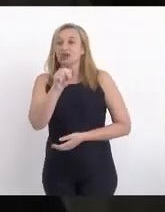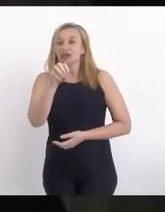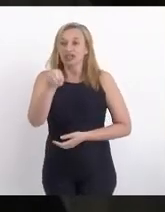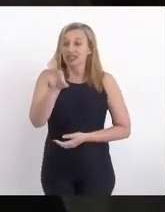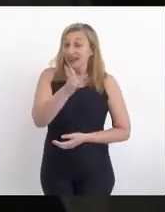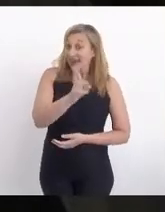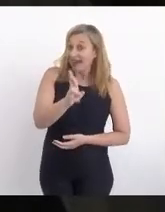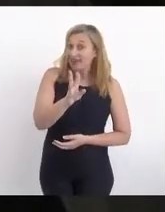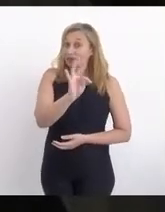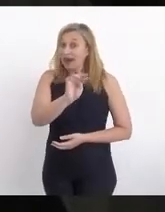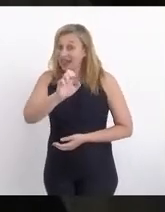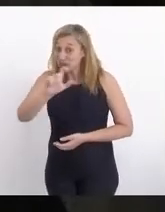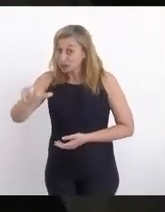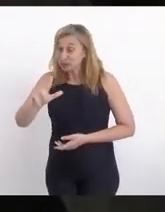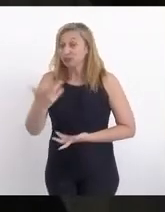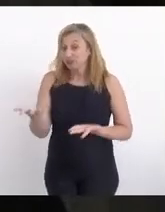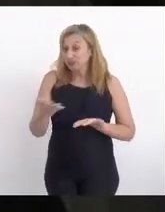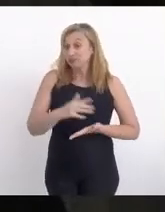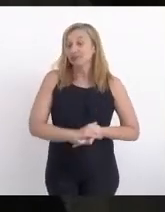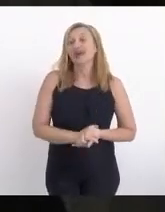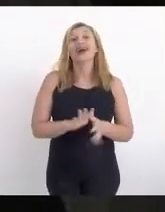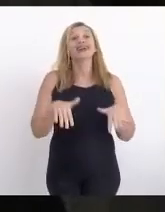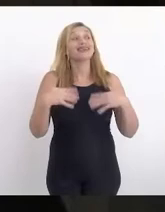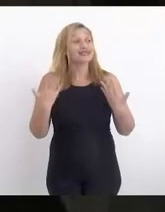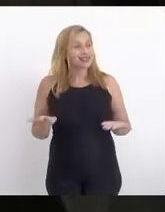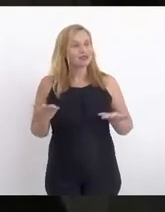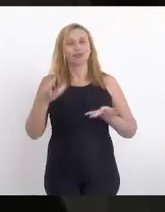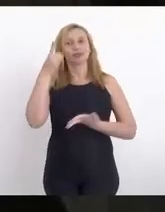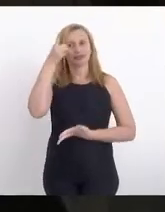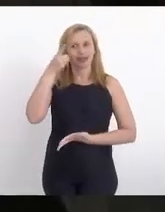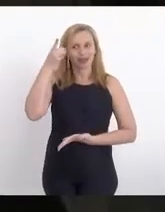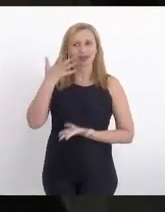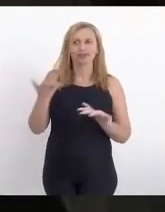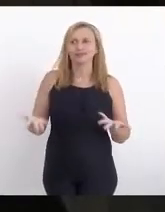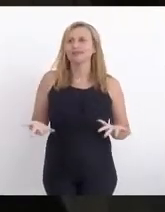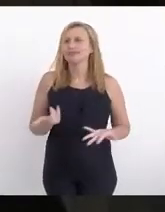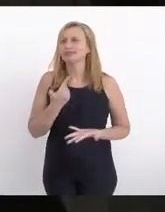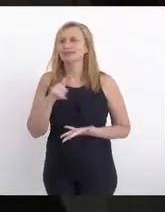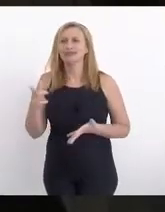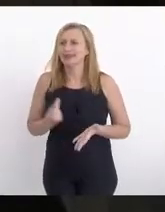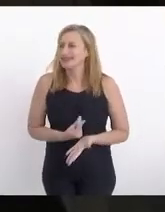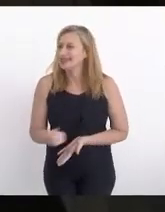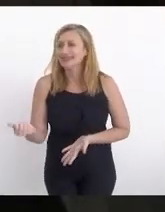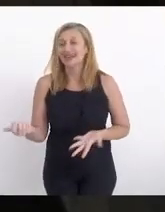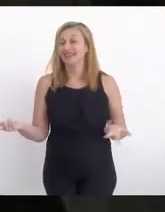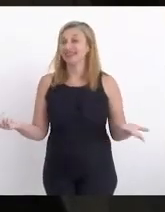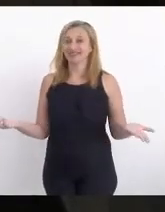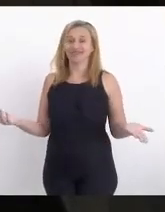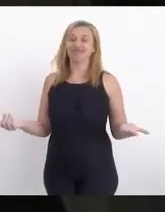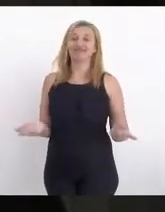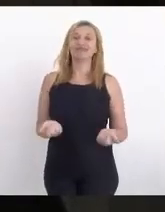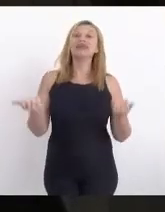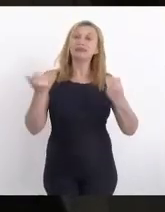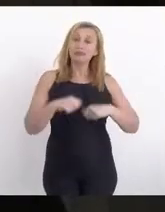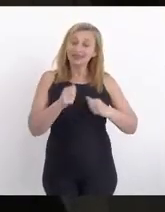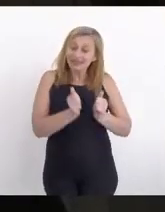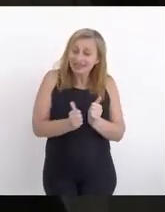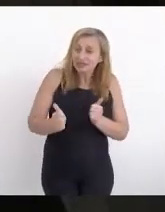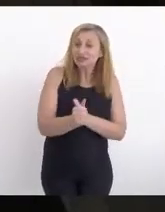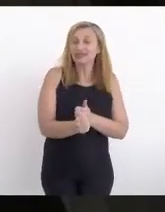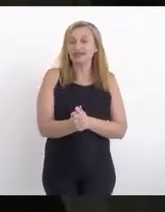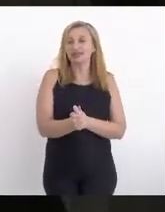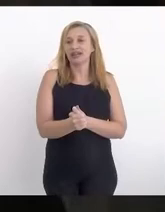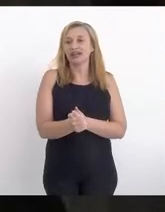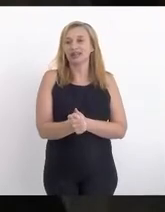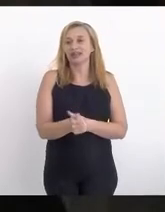,00, o barril. Então, deputada, não há saída. Precisa-se enfrentar